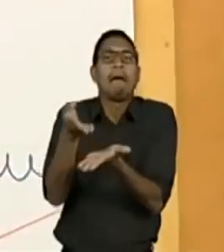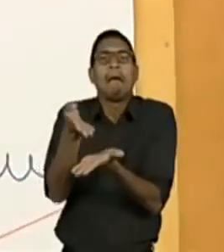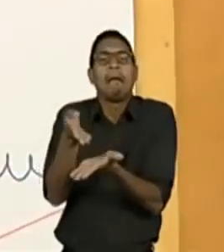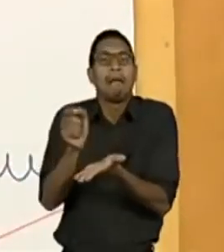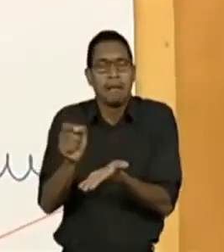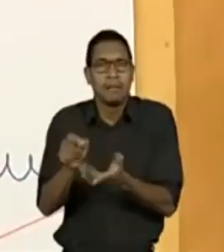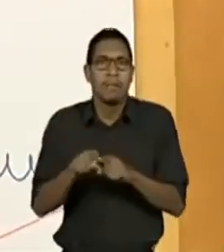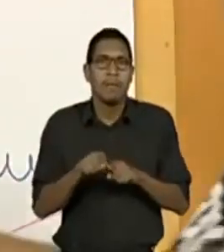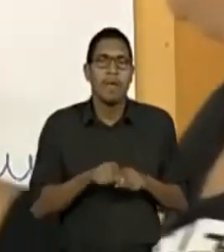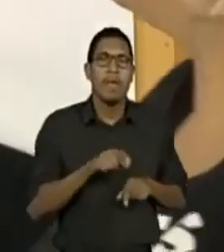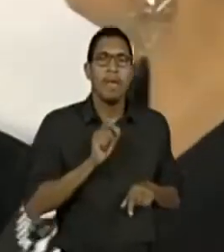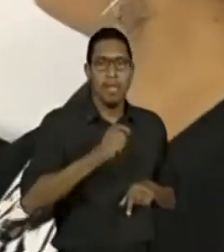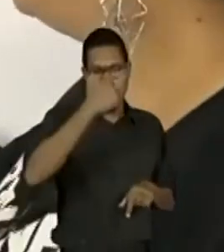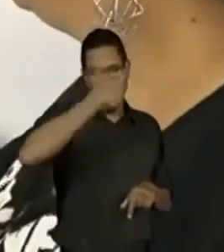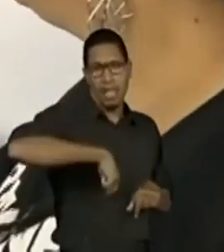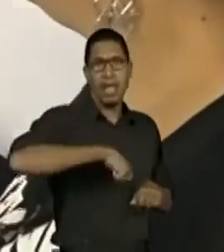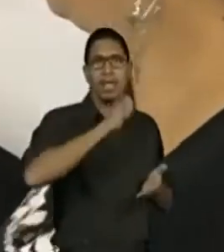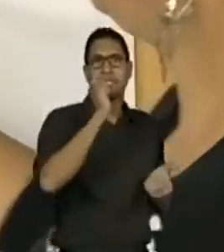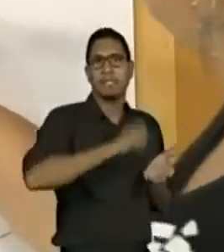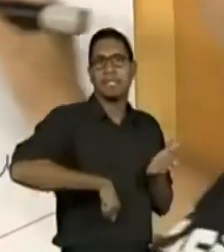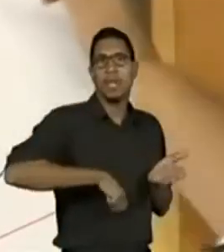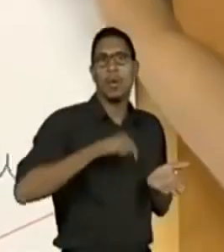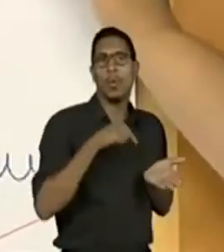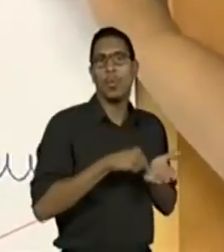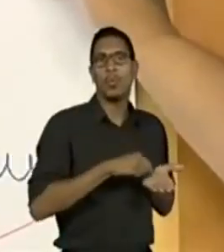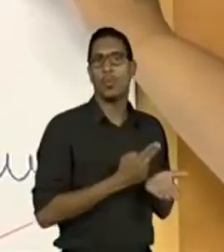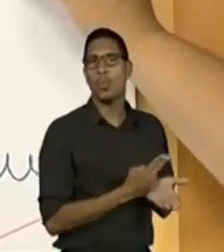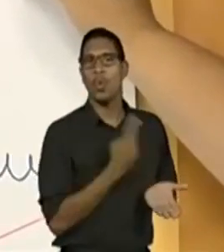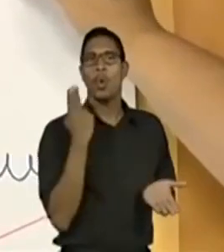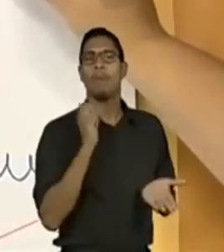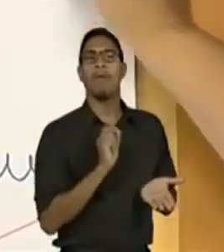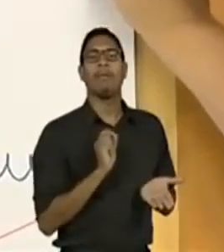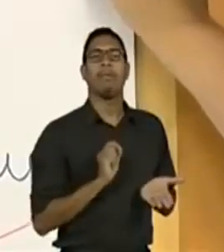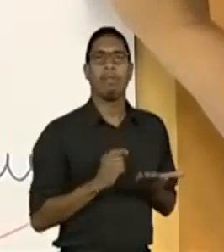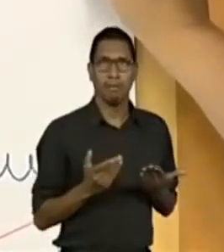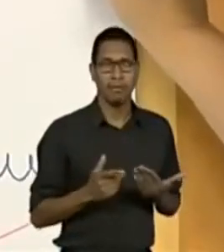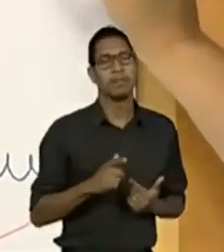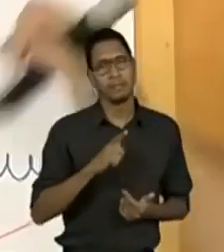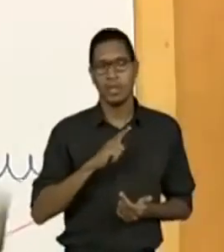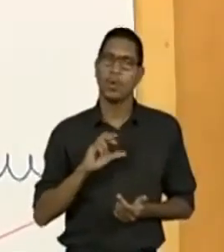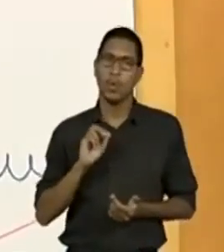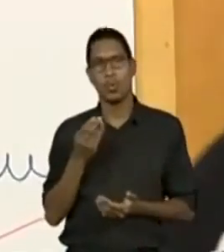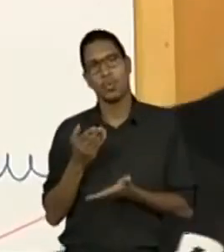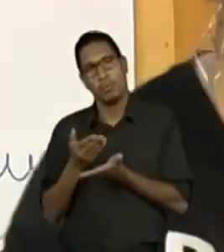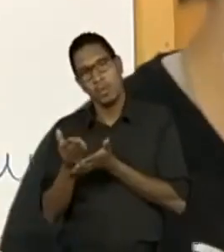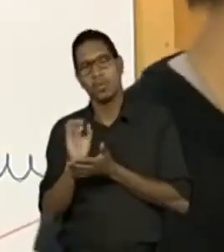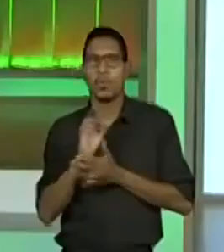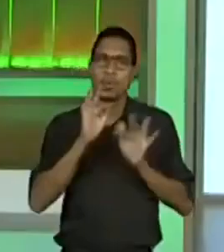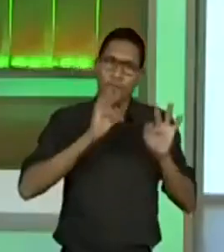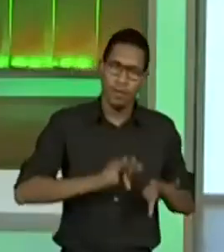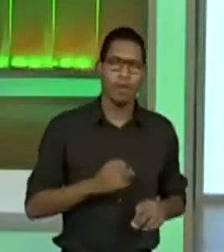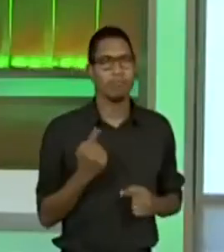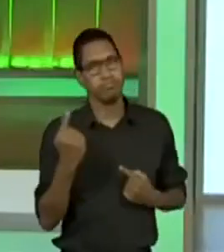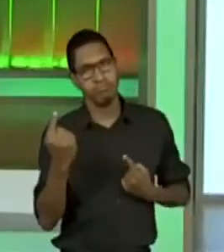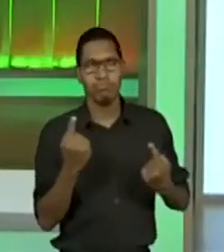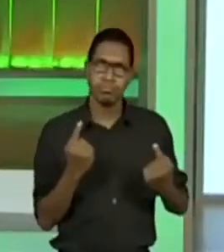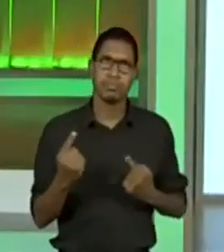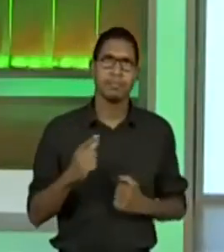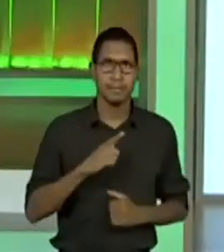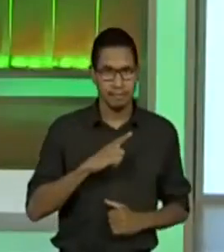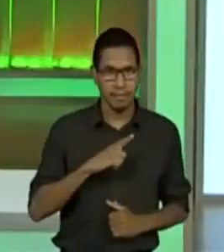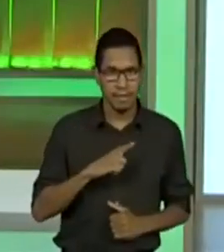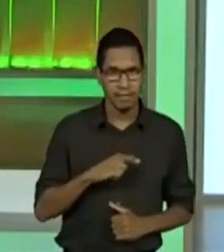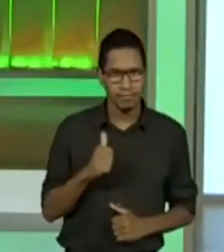porque ou a pessoa se identifica no começo, né, ou ao final. Isso aqui, nós temos